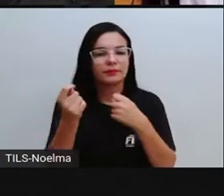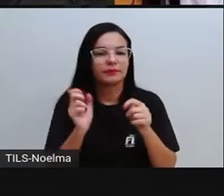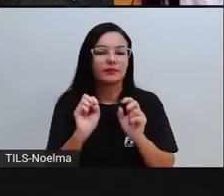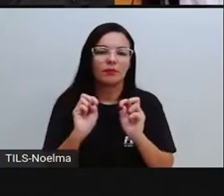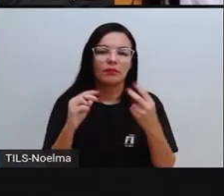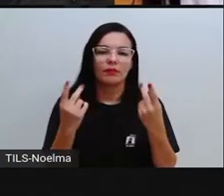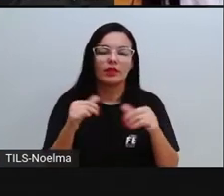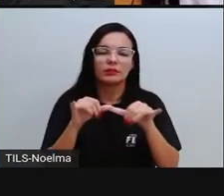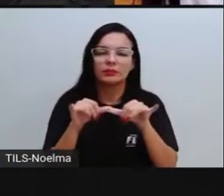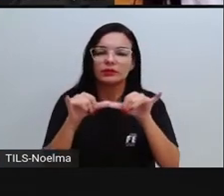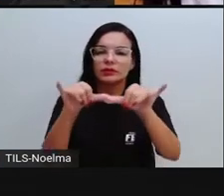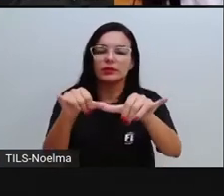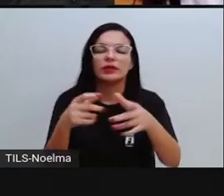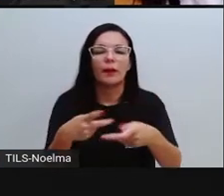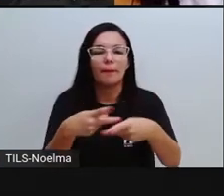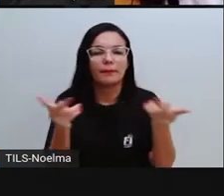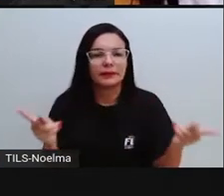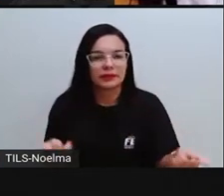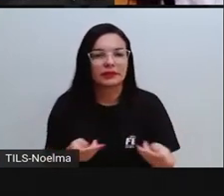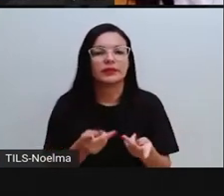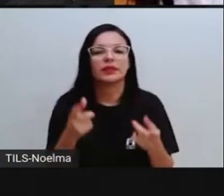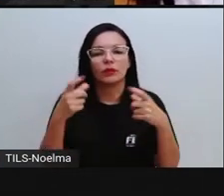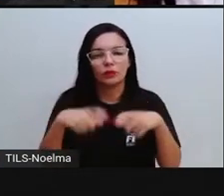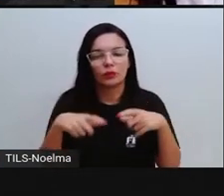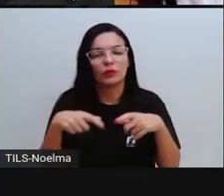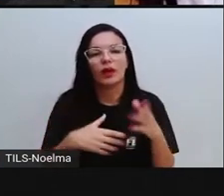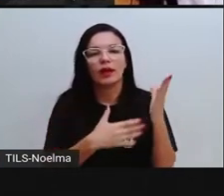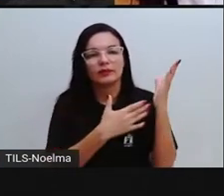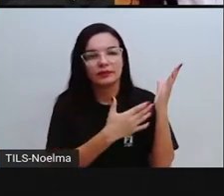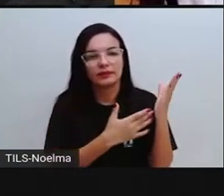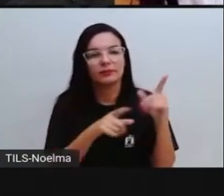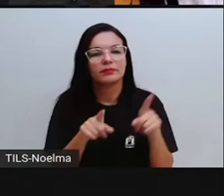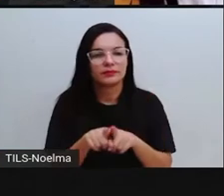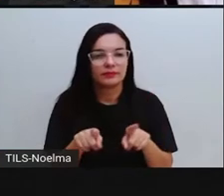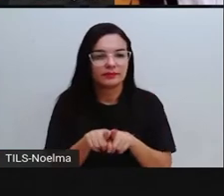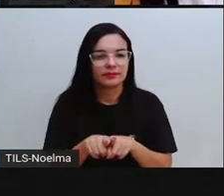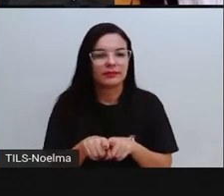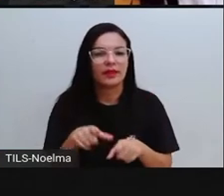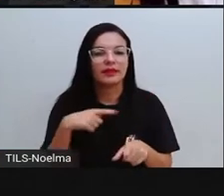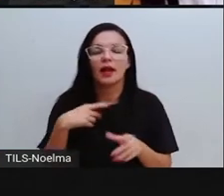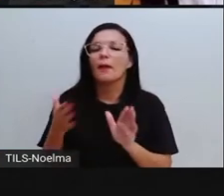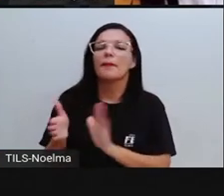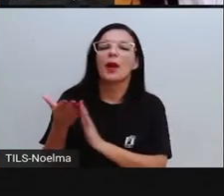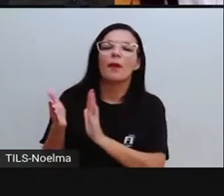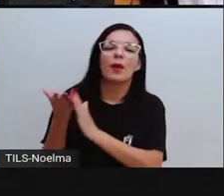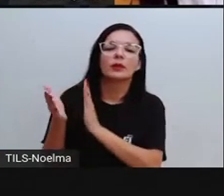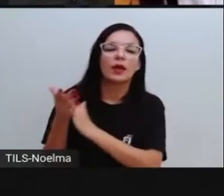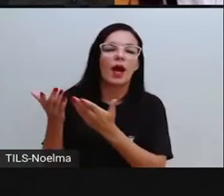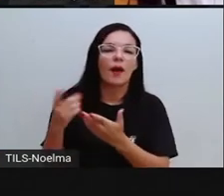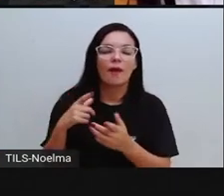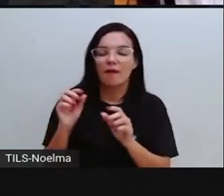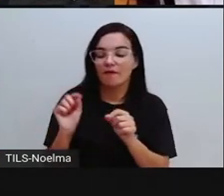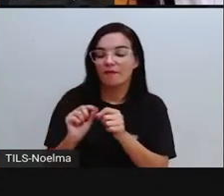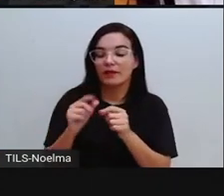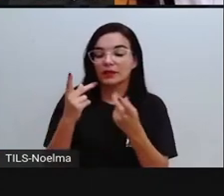aí dessa propaganda. Como a gente tem aqui, né? Promoção. Faça sua festa no mês da